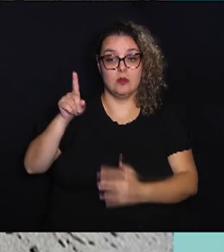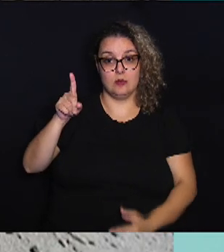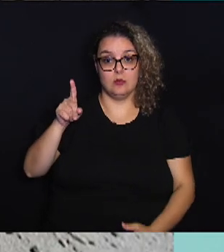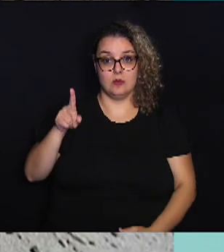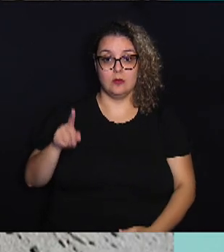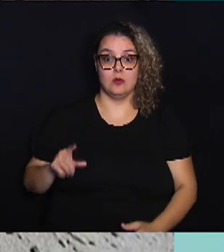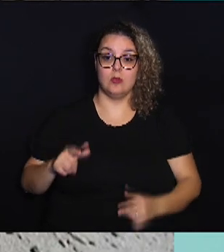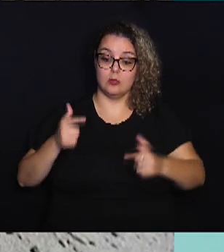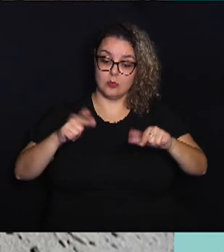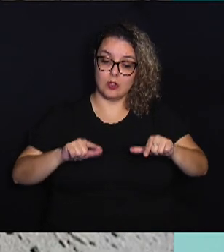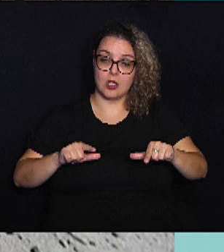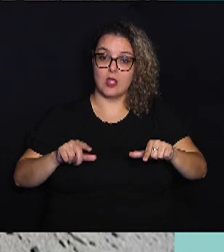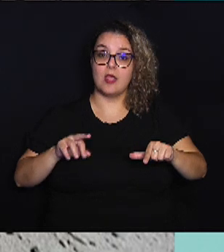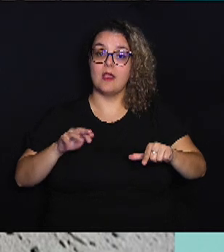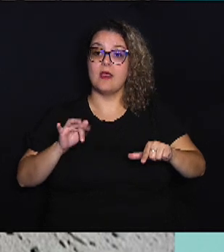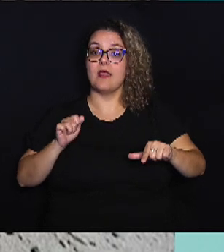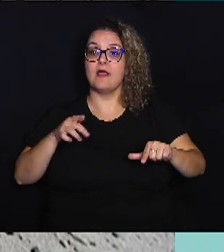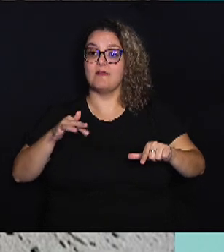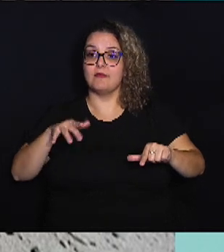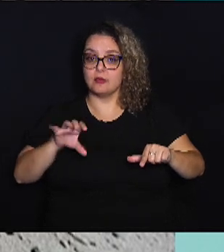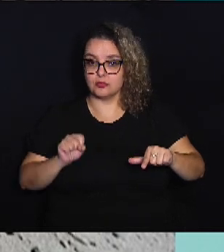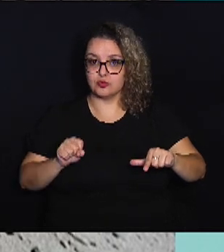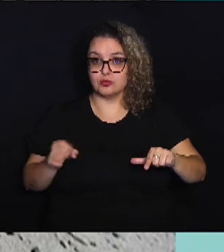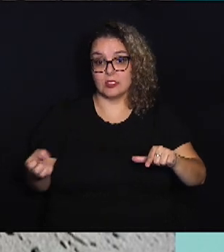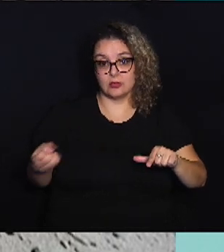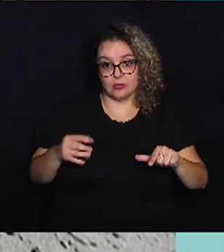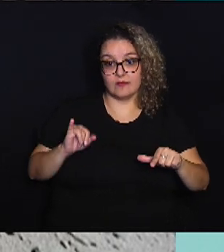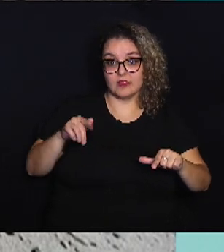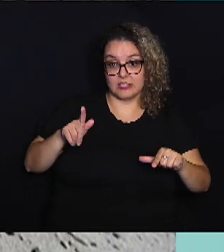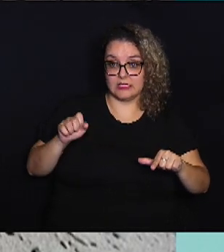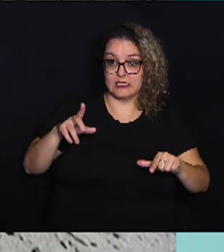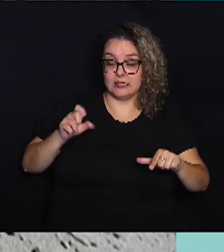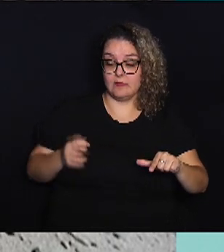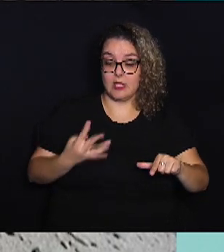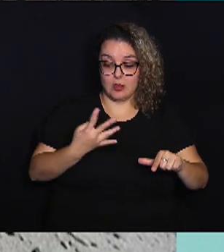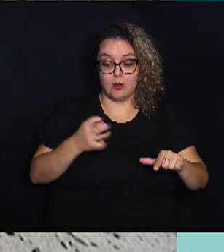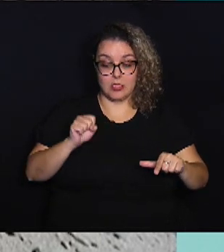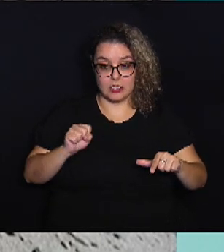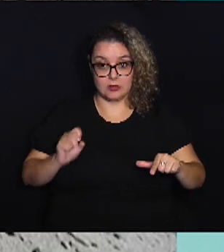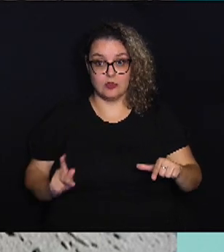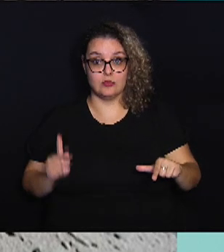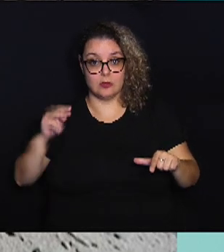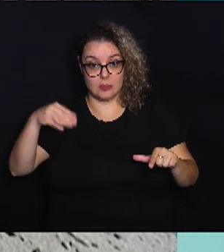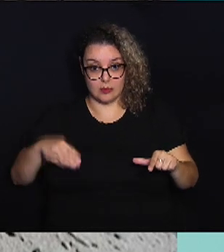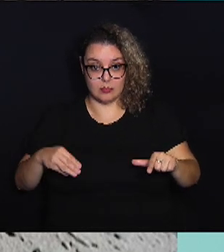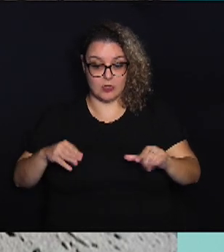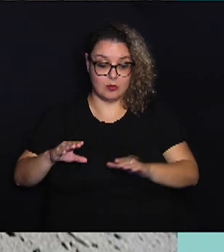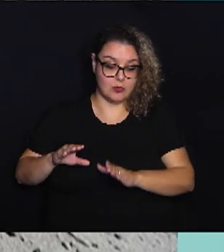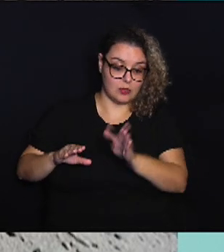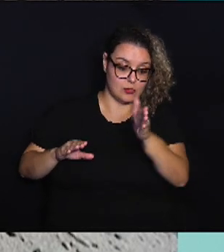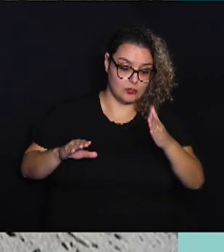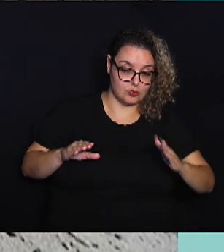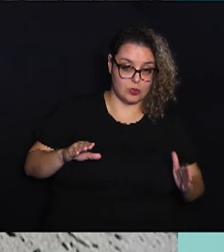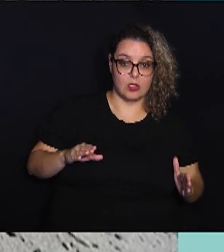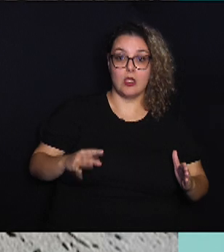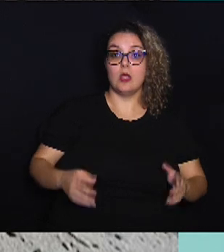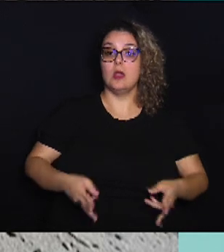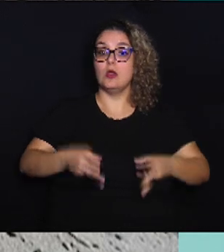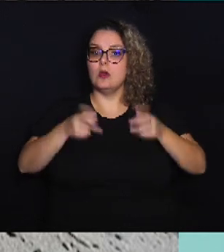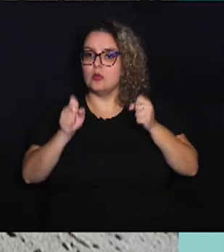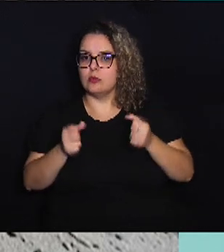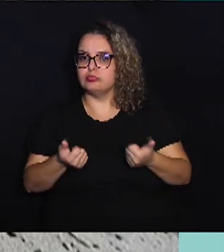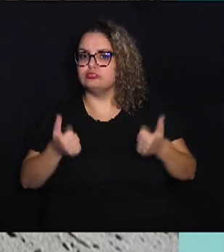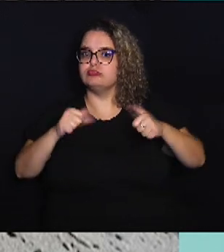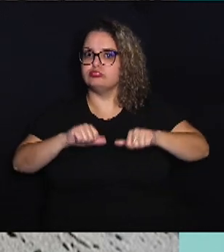costeiro na região da Nova Inglaterra, localizado a 48 quilômetros da costa de Cape Cod, reconheceram uma crise